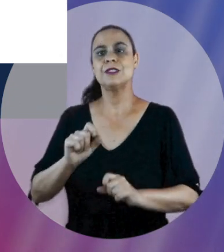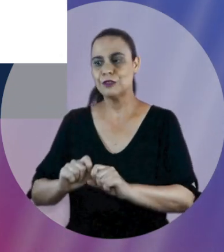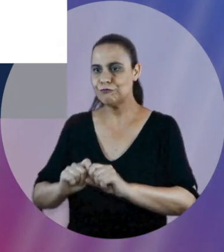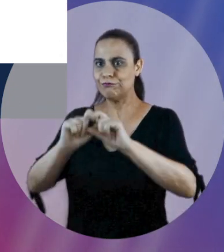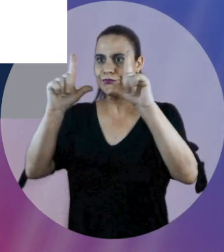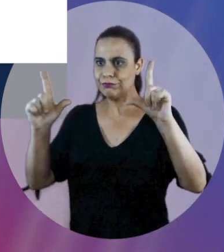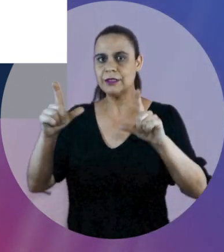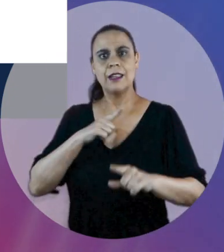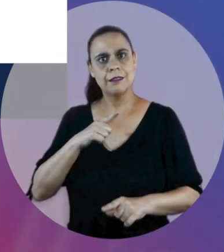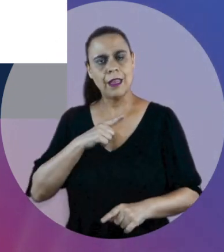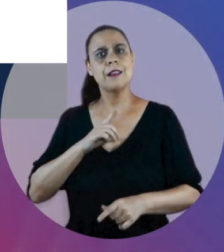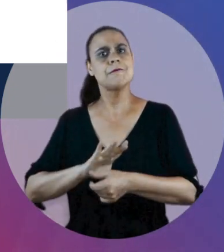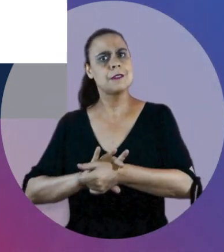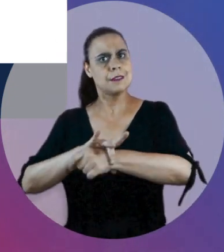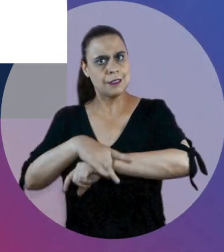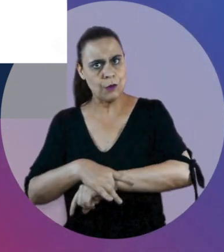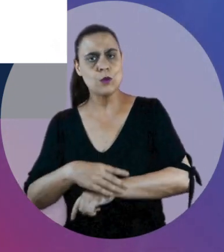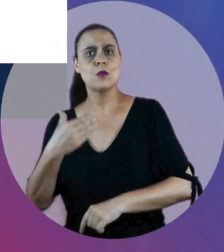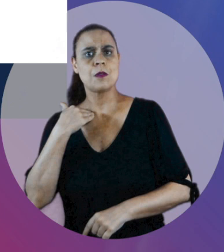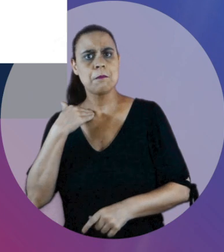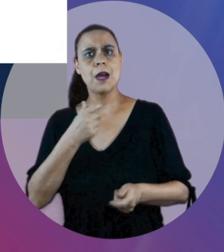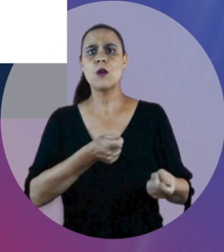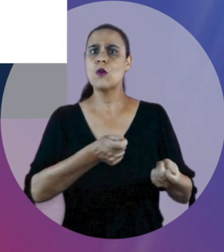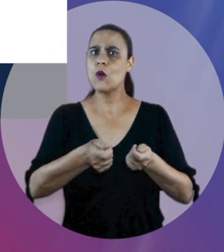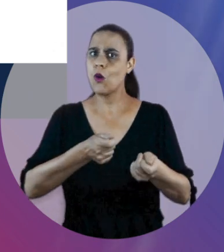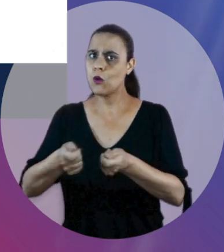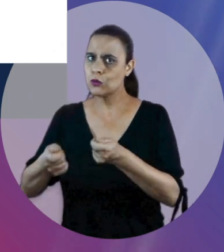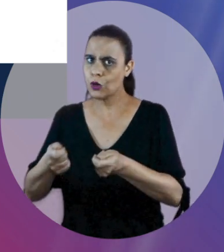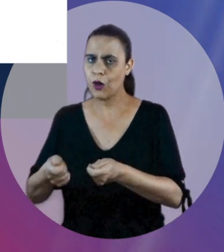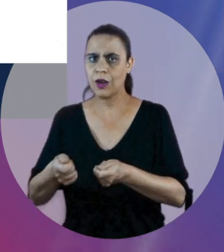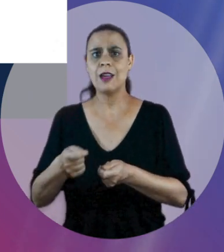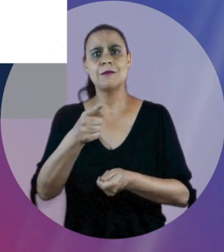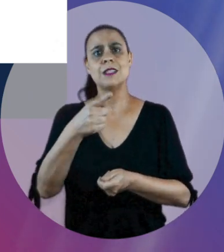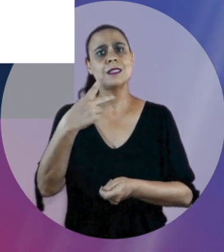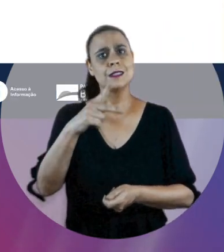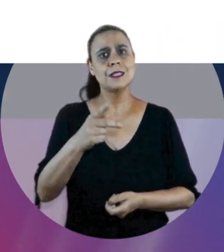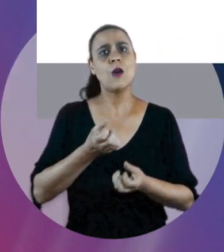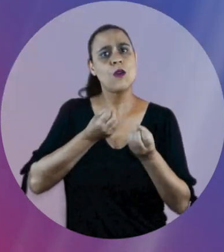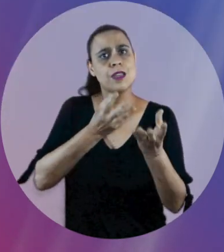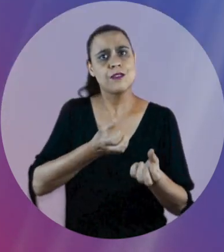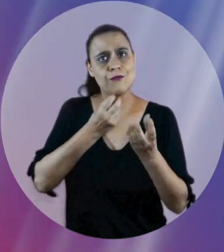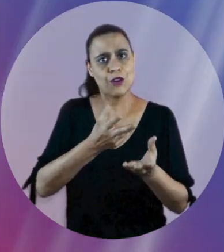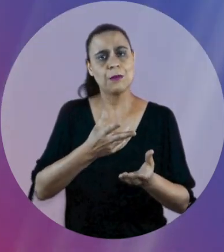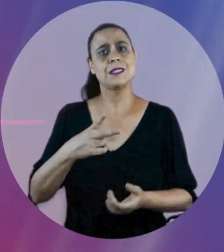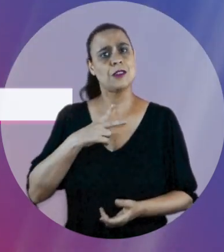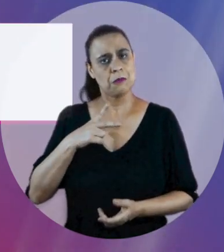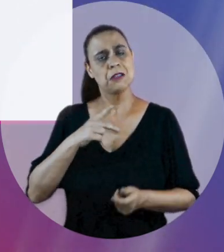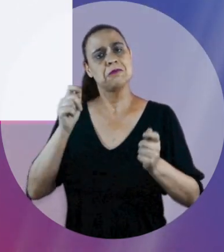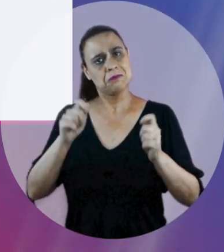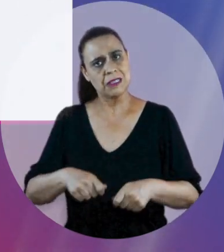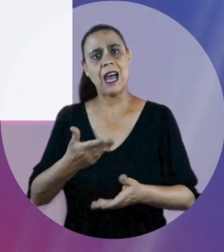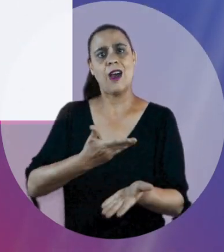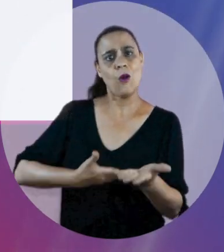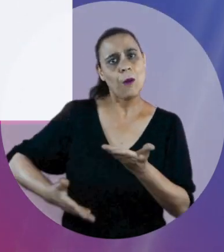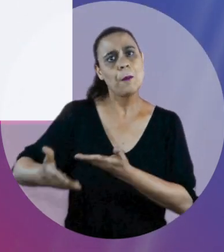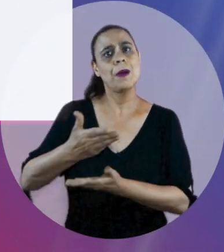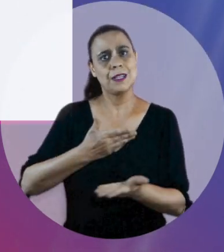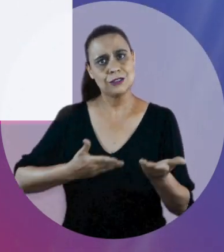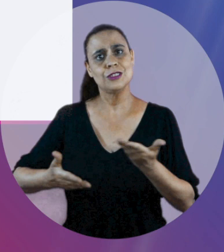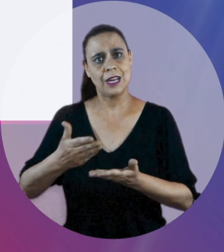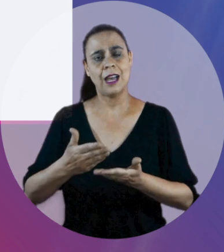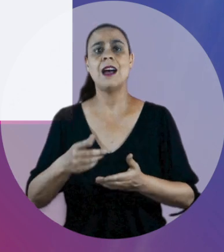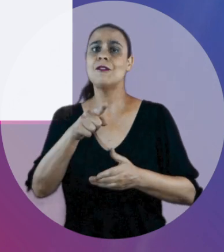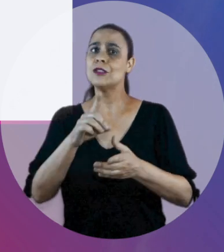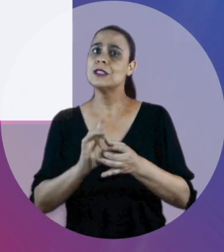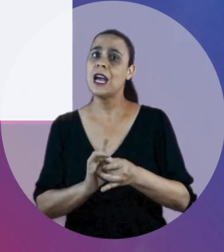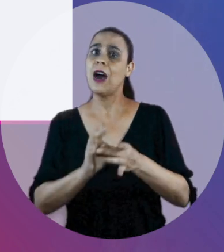num ambiente seguro, controlado pelo banco, para compartilhar seus dados nesse cadastro. Você pode autorizar que suas informações